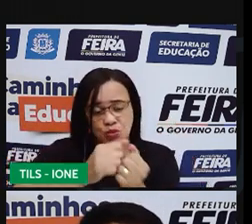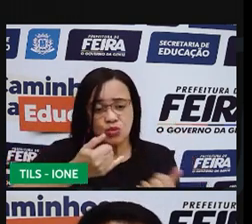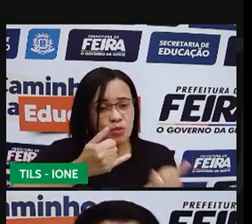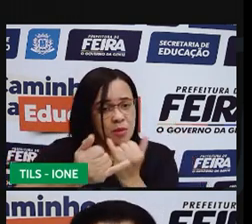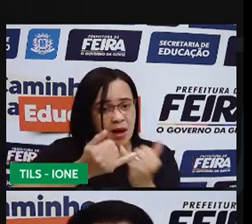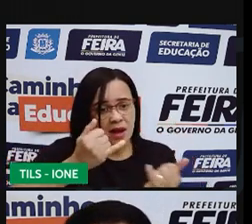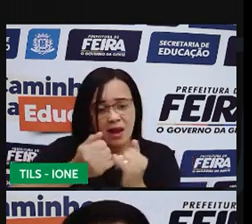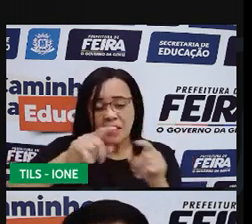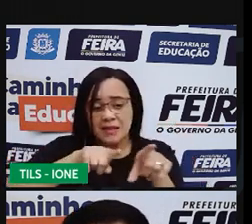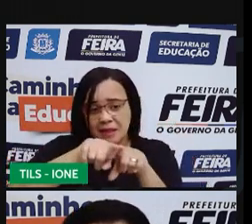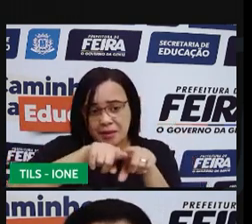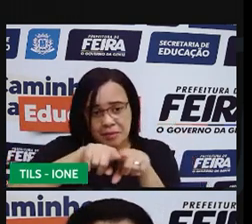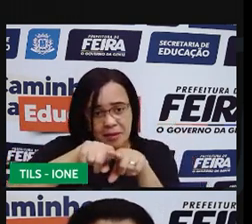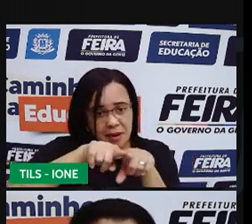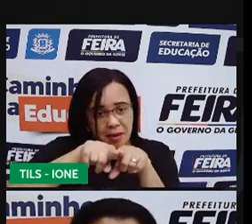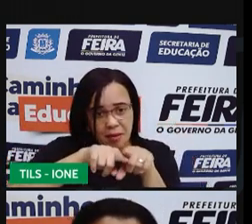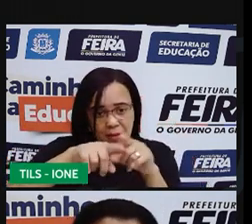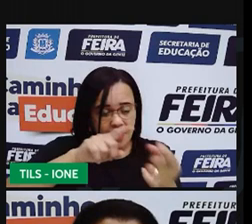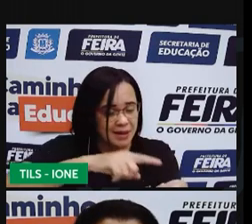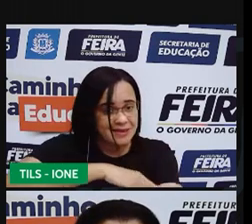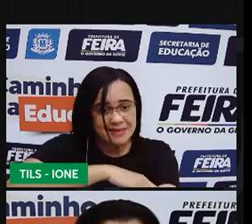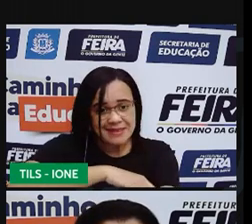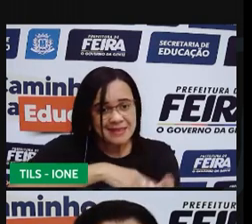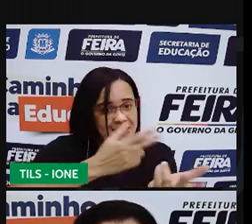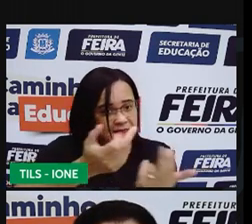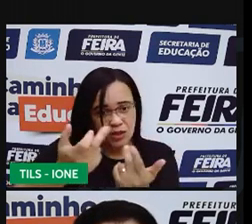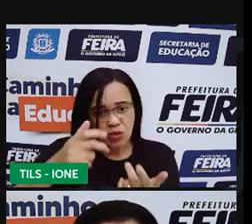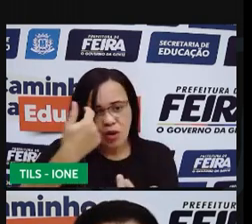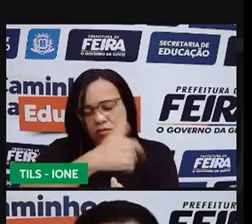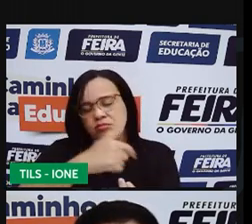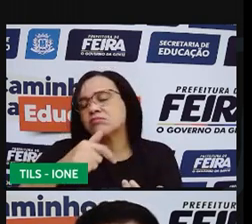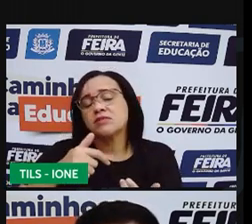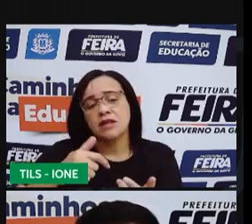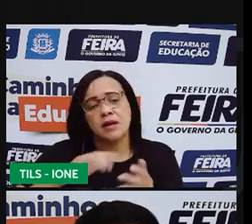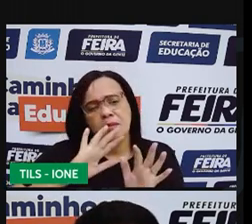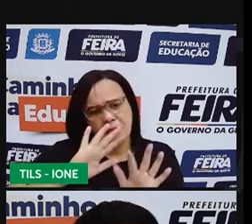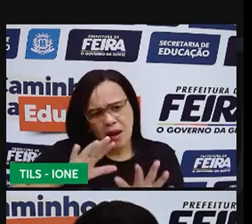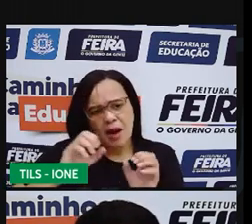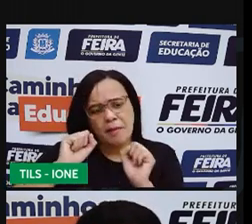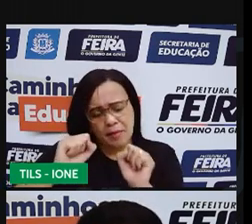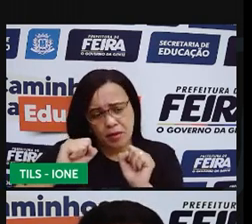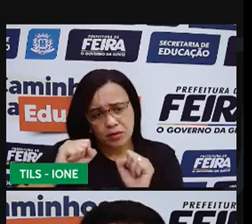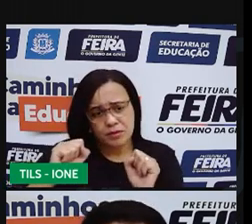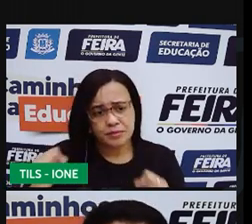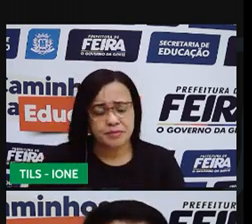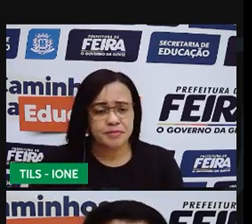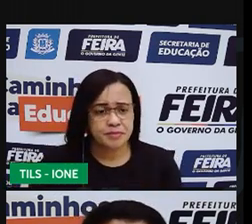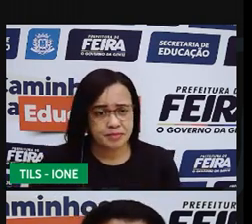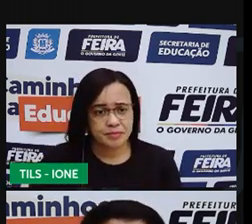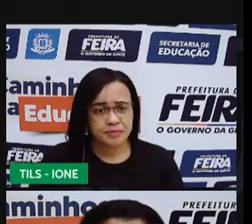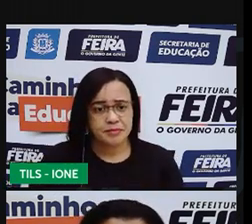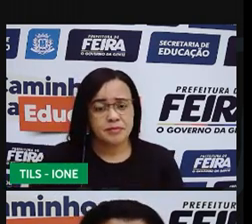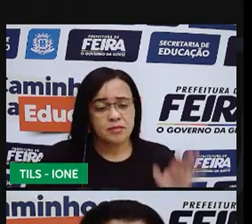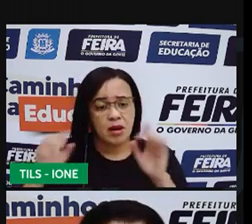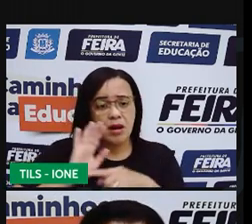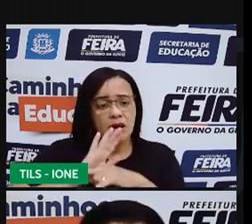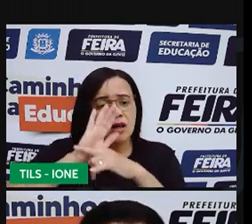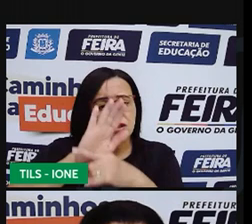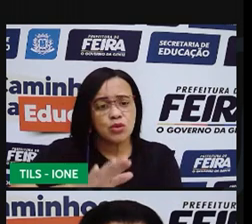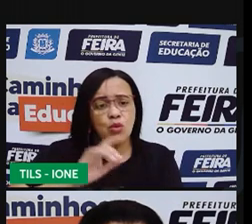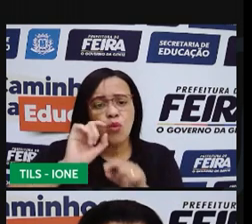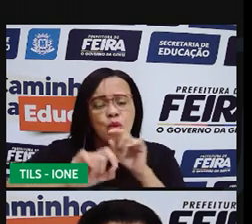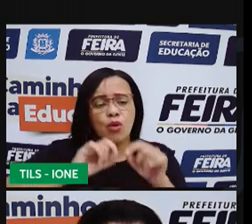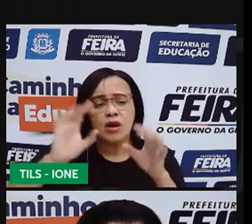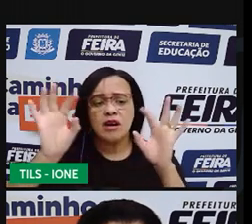não tenham um laço de sangue. E isso ajuda aí a identificar como é que essa